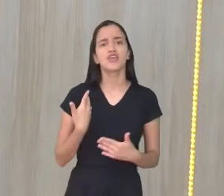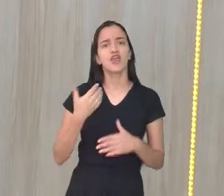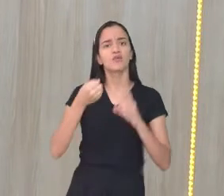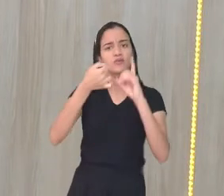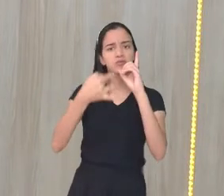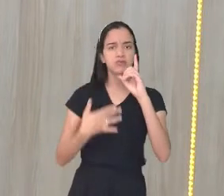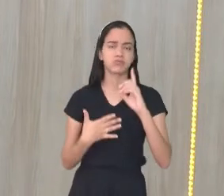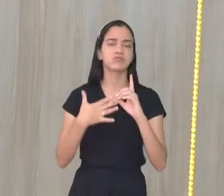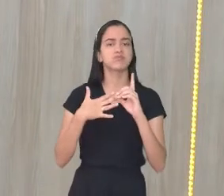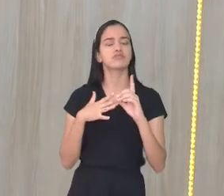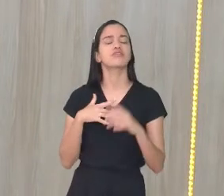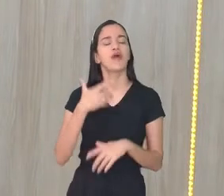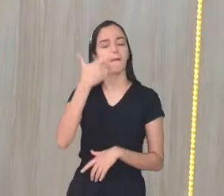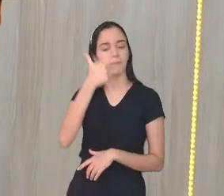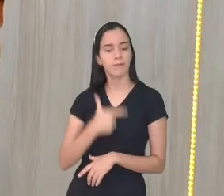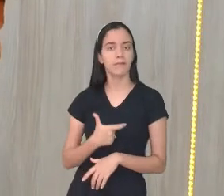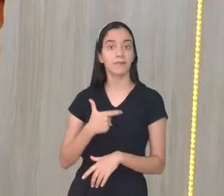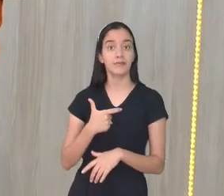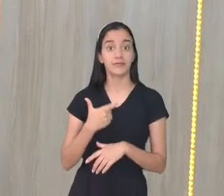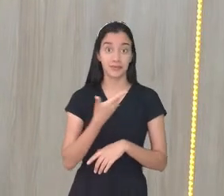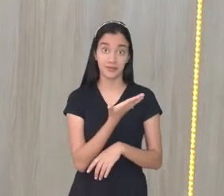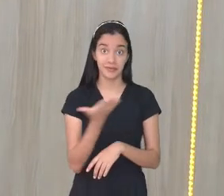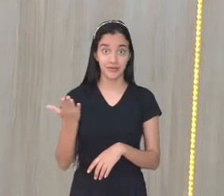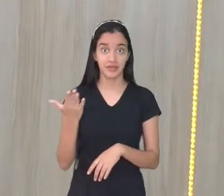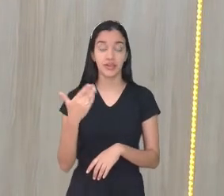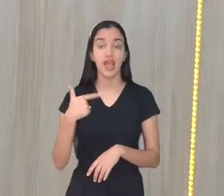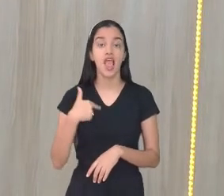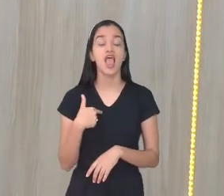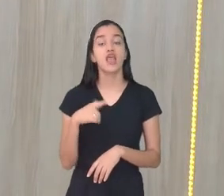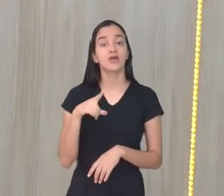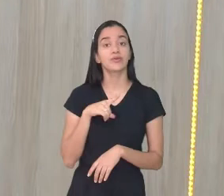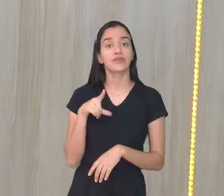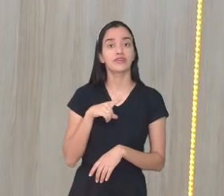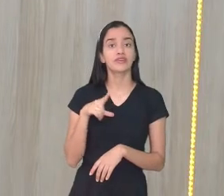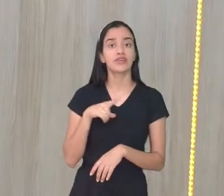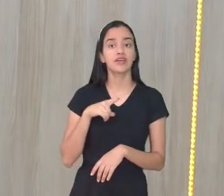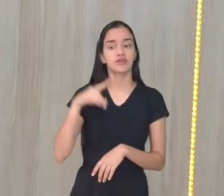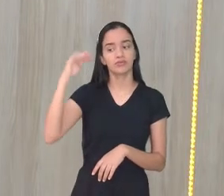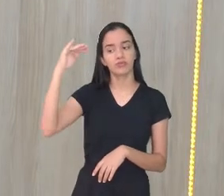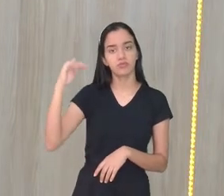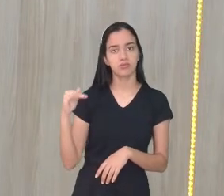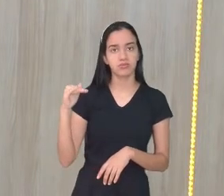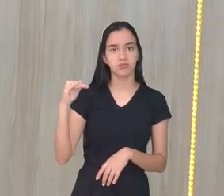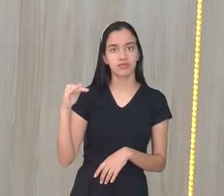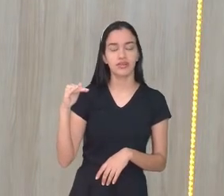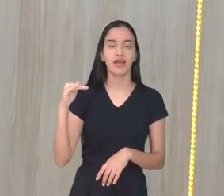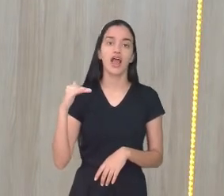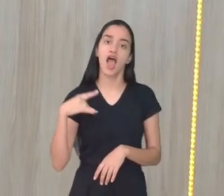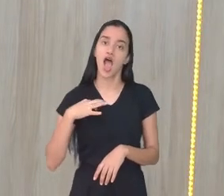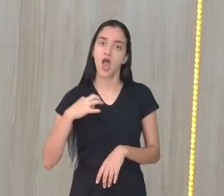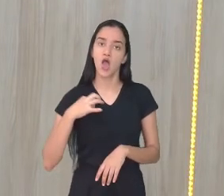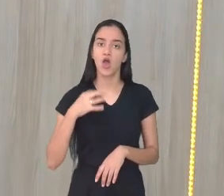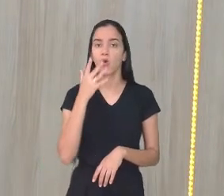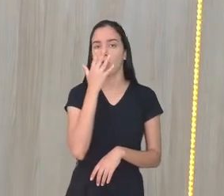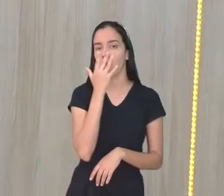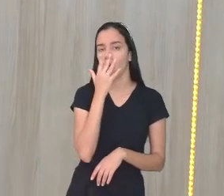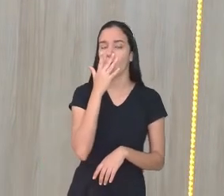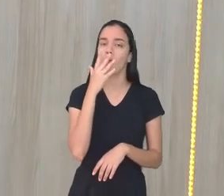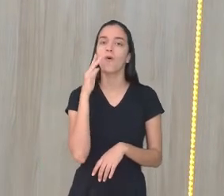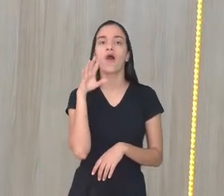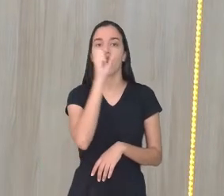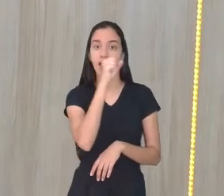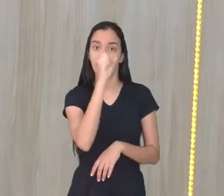autodescrever para vocês. Eu tenho estatura baixa, visto blusa laranja,